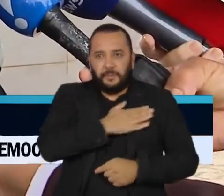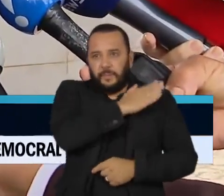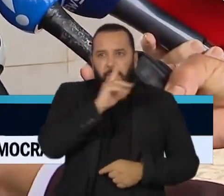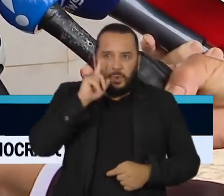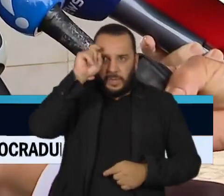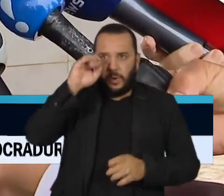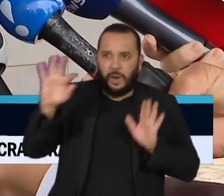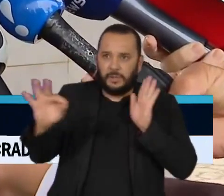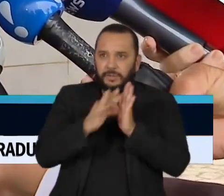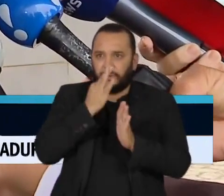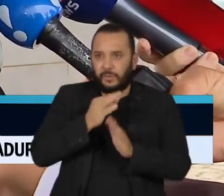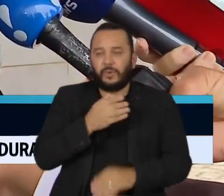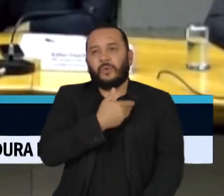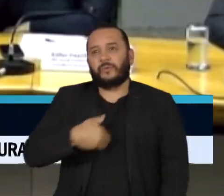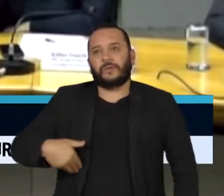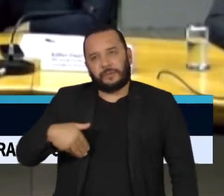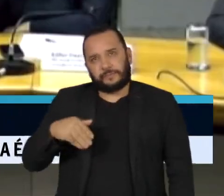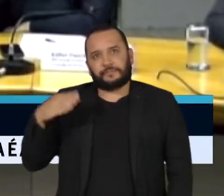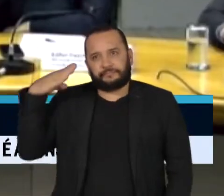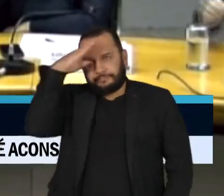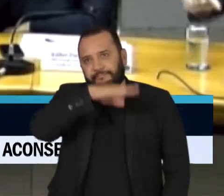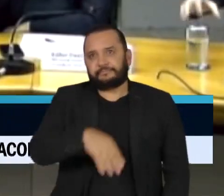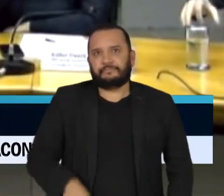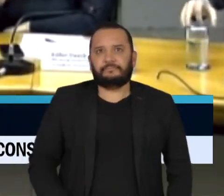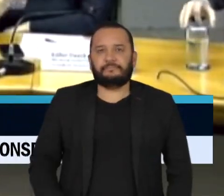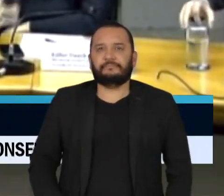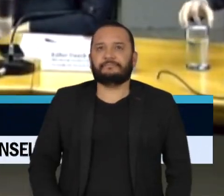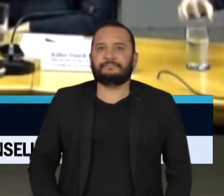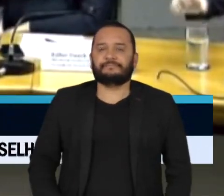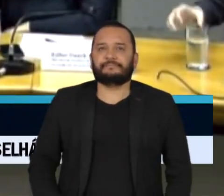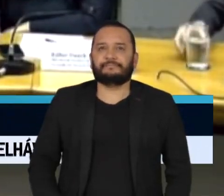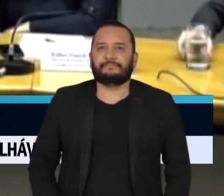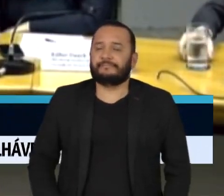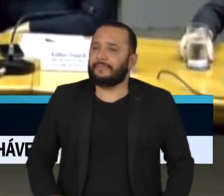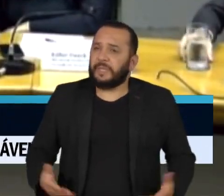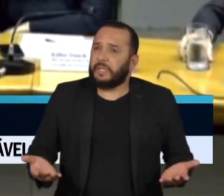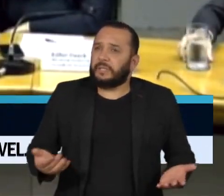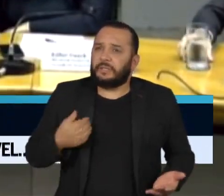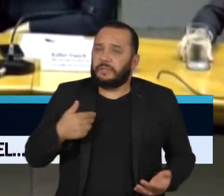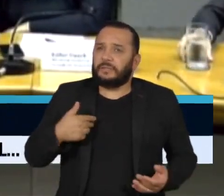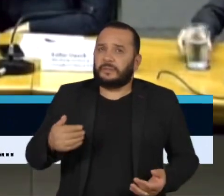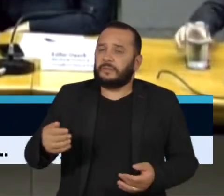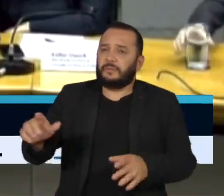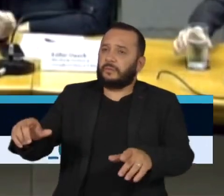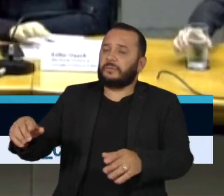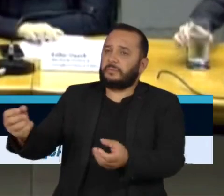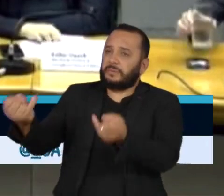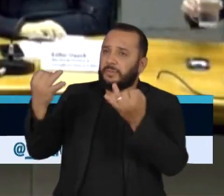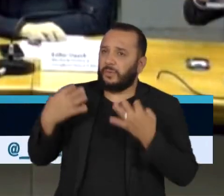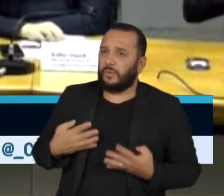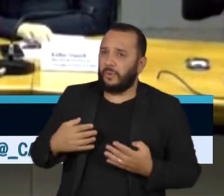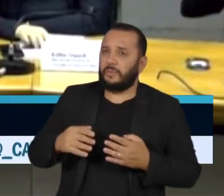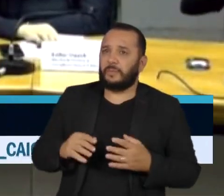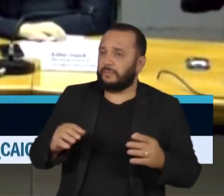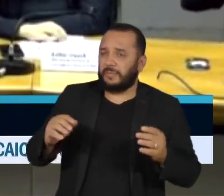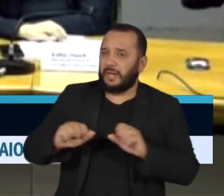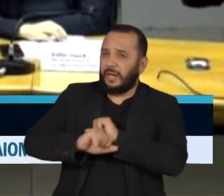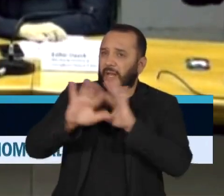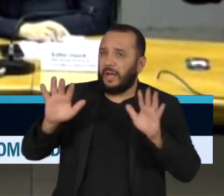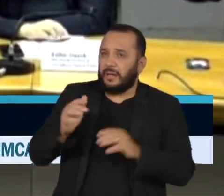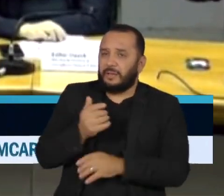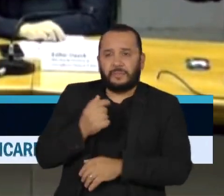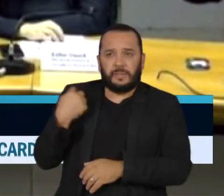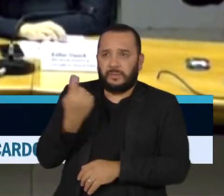das luzes do governo Bolsonaro. A gente não recebeu com transparência o governo. Nós não